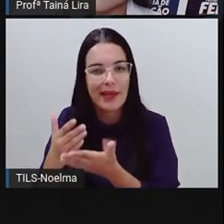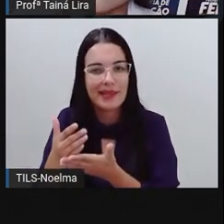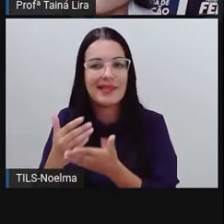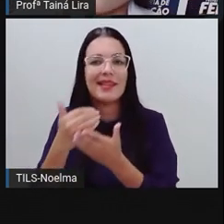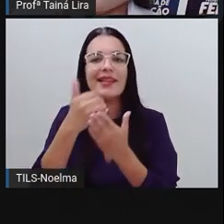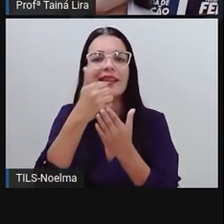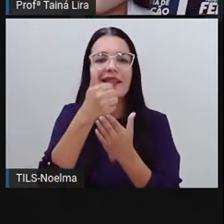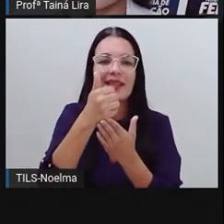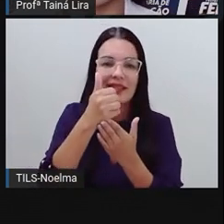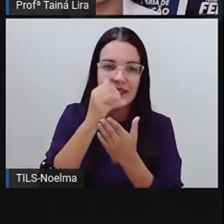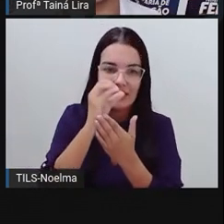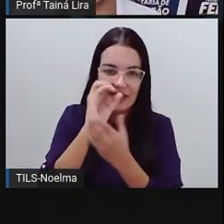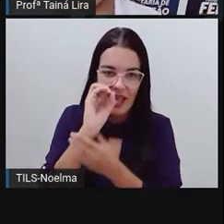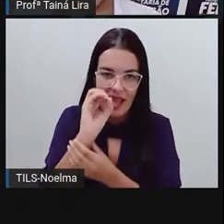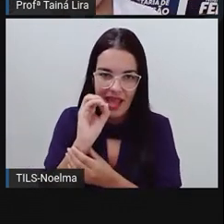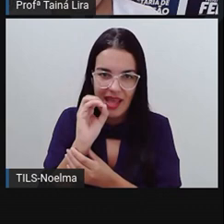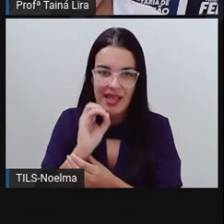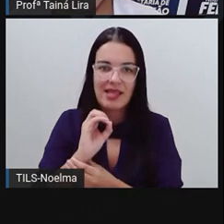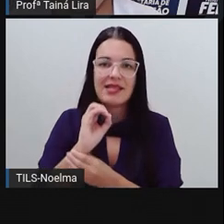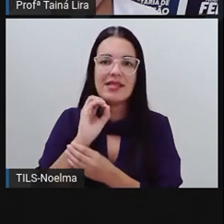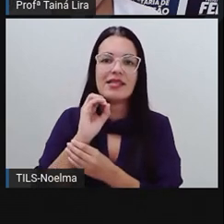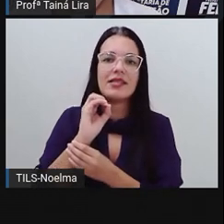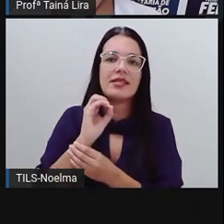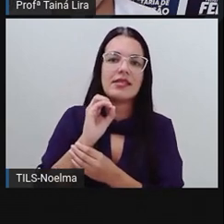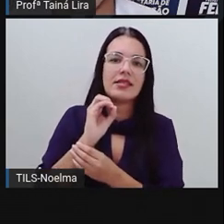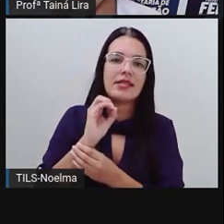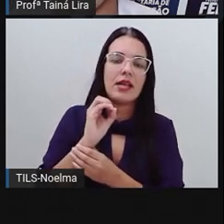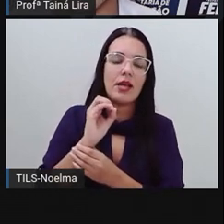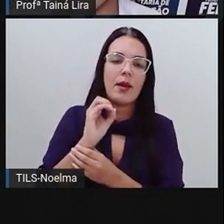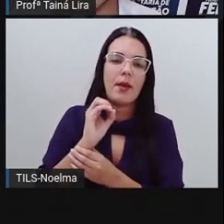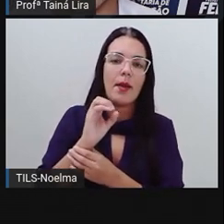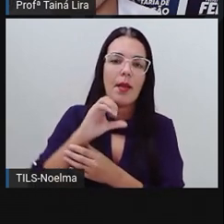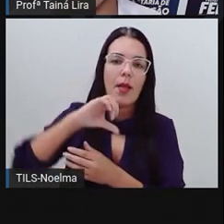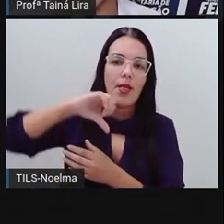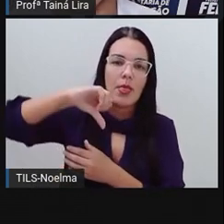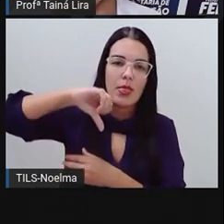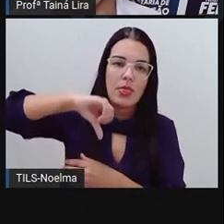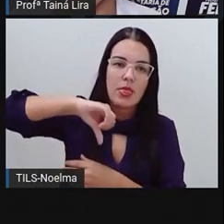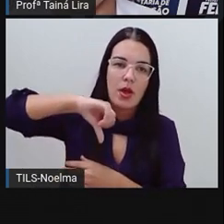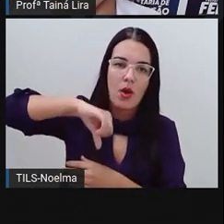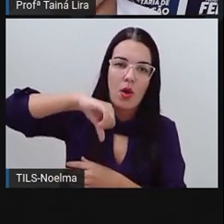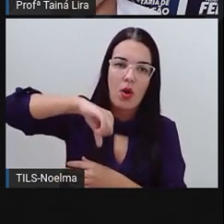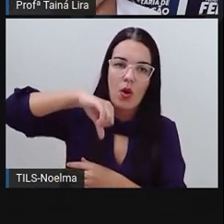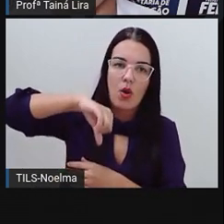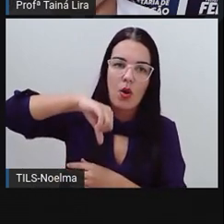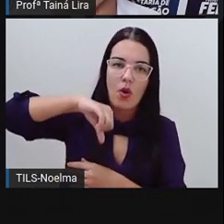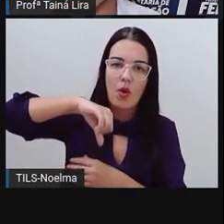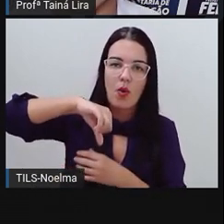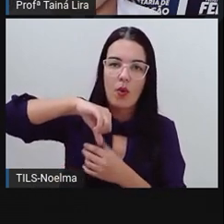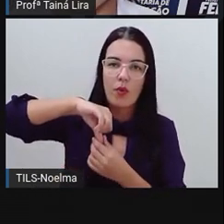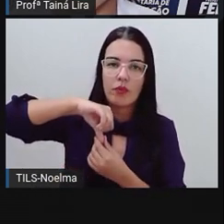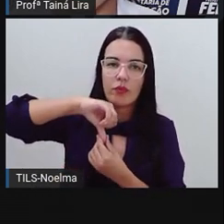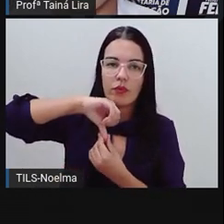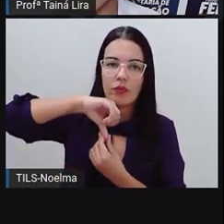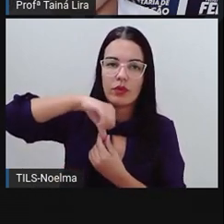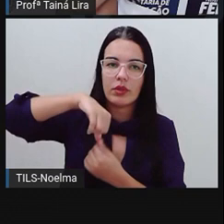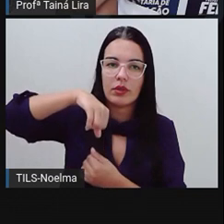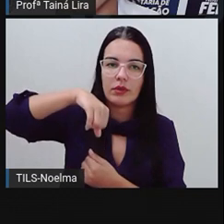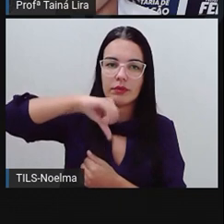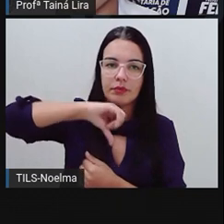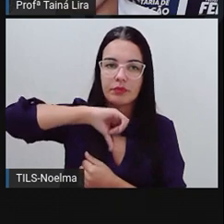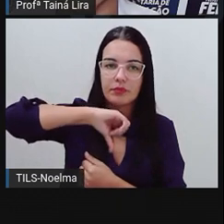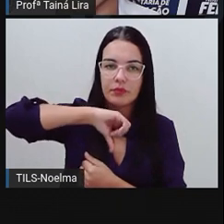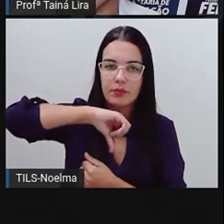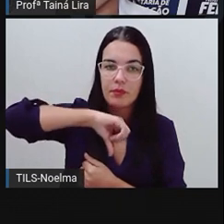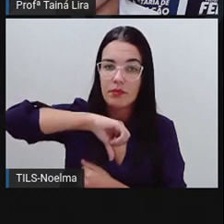ficaria ali alface, que tem o maior número, depois, ó, quem é o maior número depois do dez aqui, ó, é